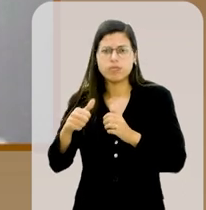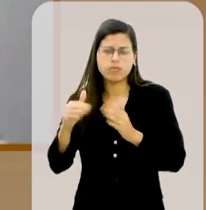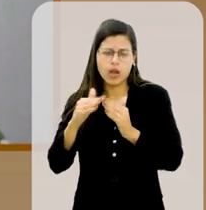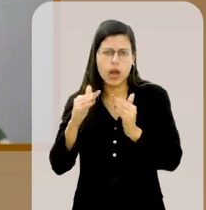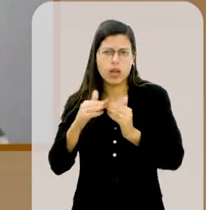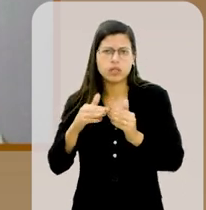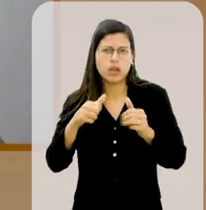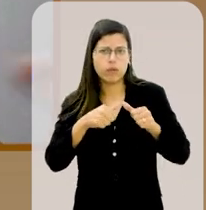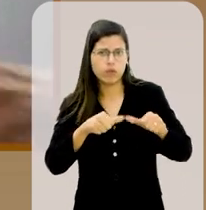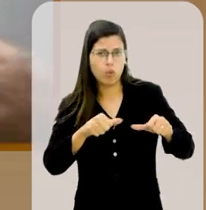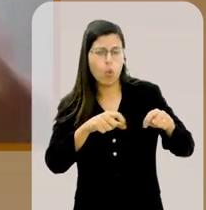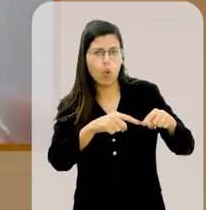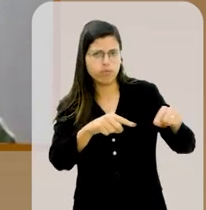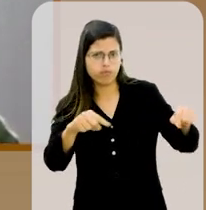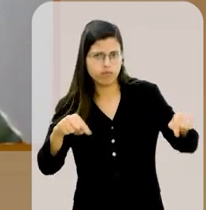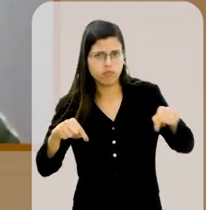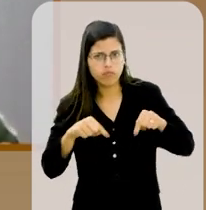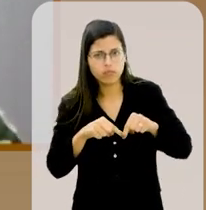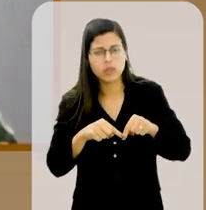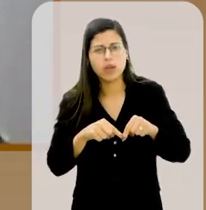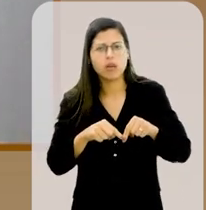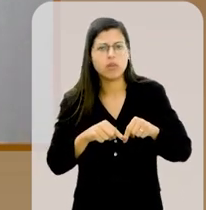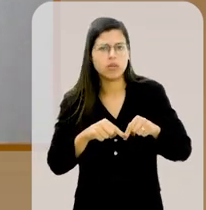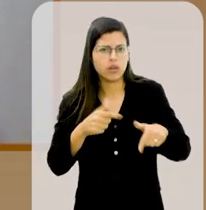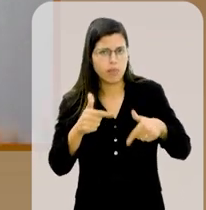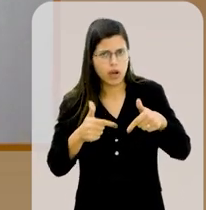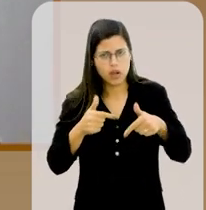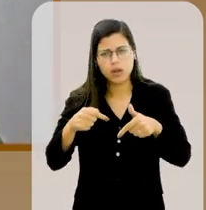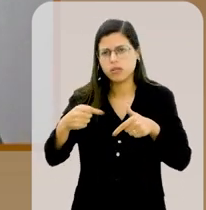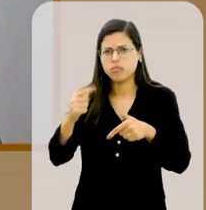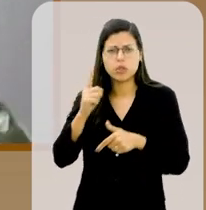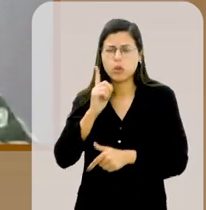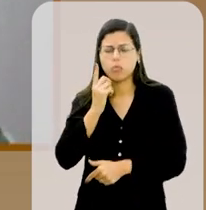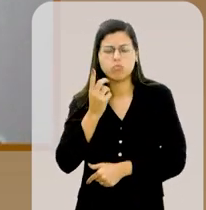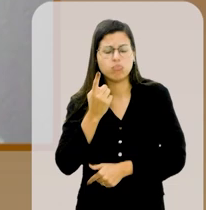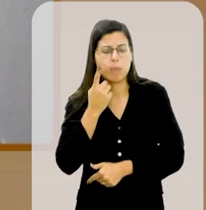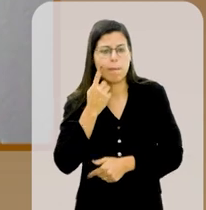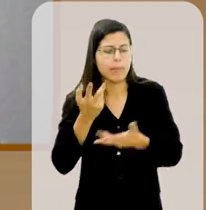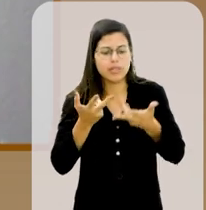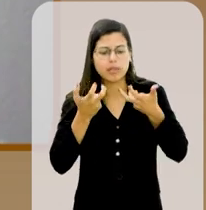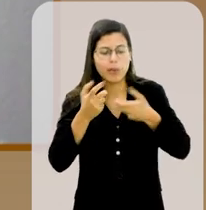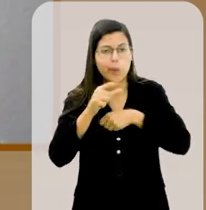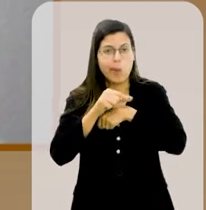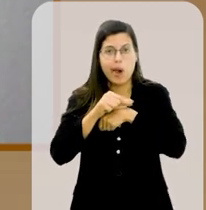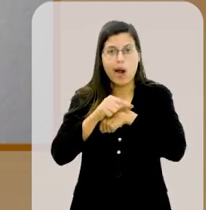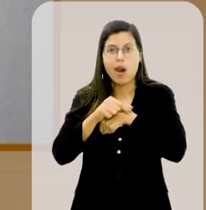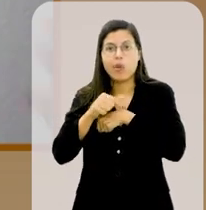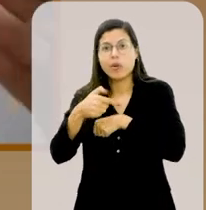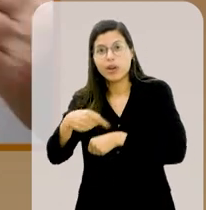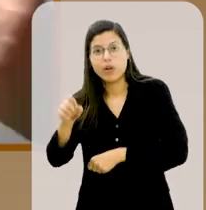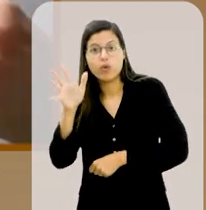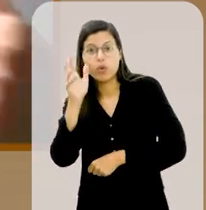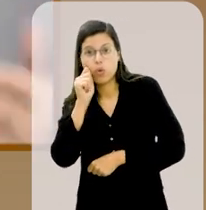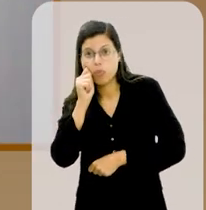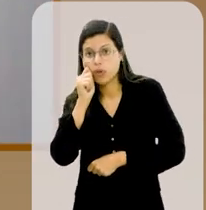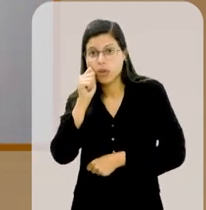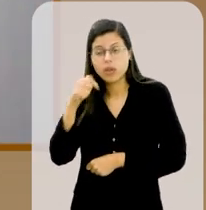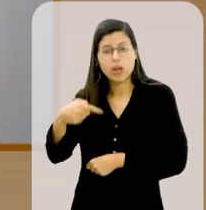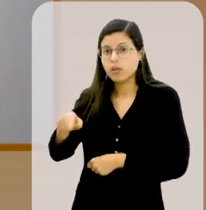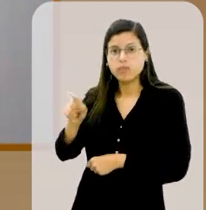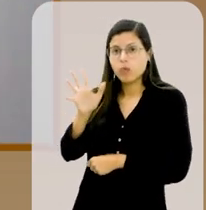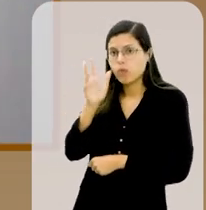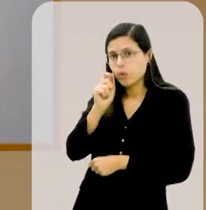ele ficou no escritório e eu não vejo nem a hora que ele foi deitar. Só que nessa noite ele não foi deitar. E eu só